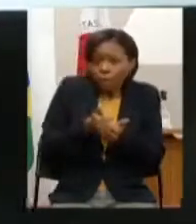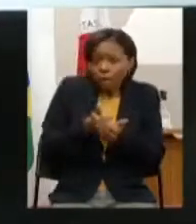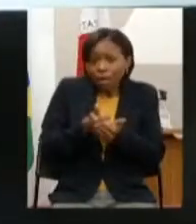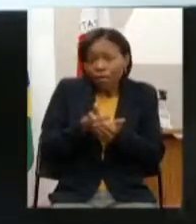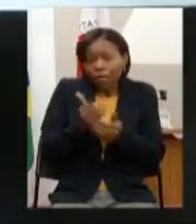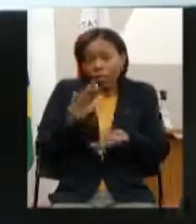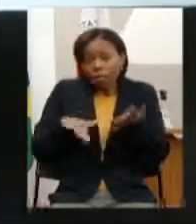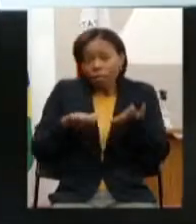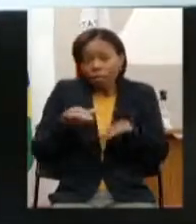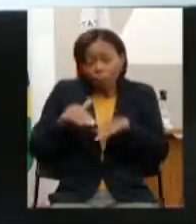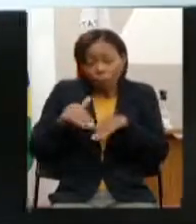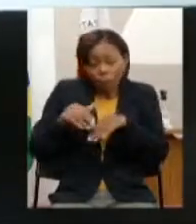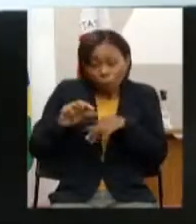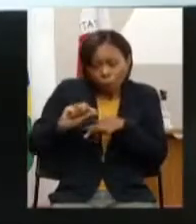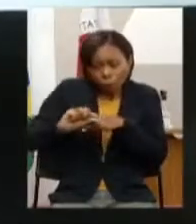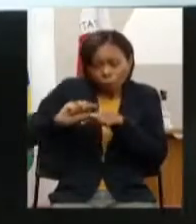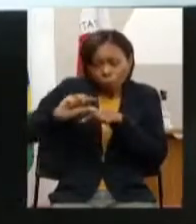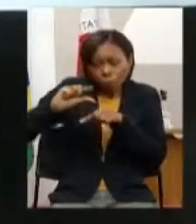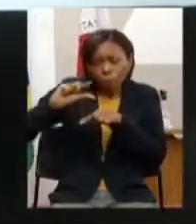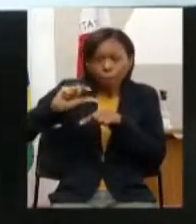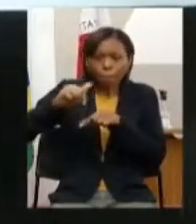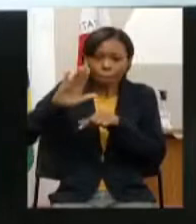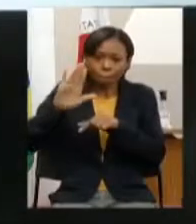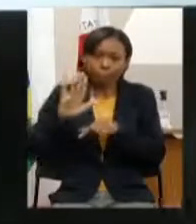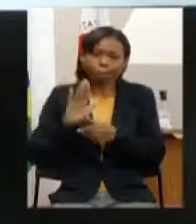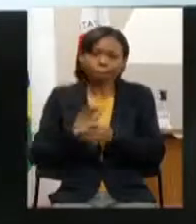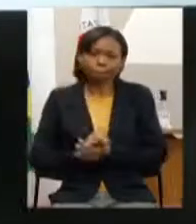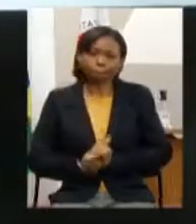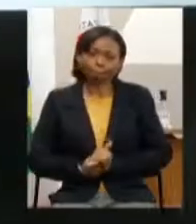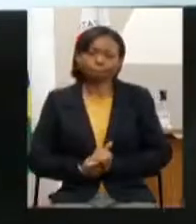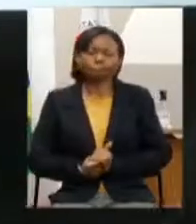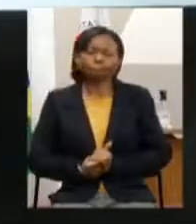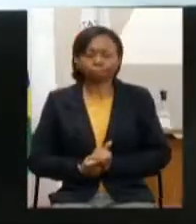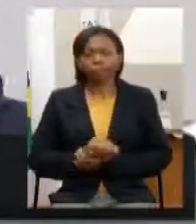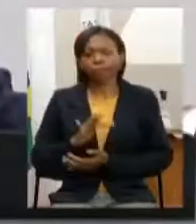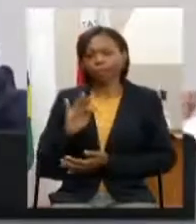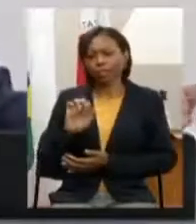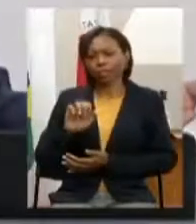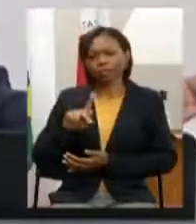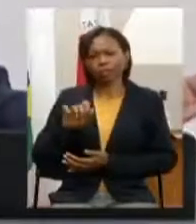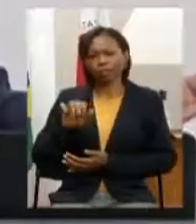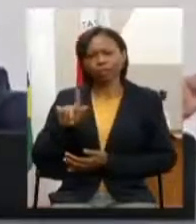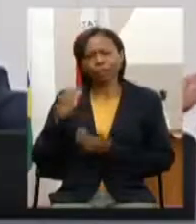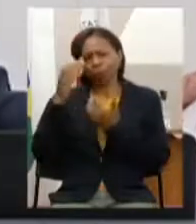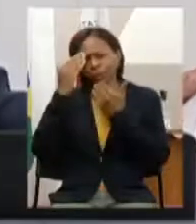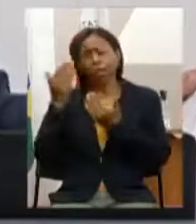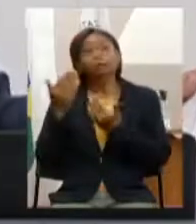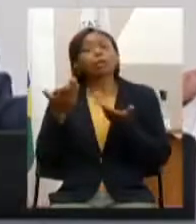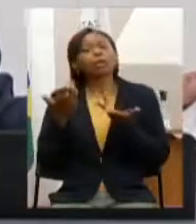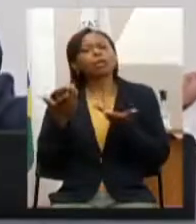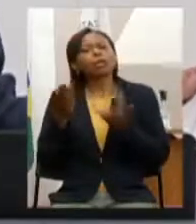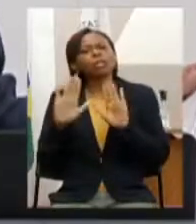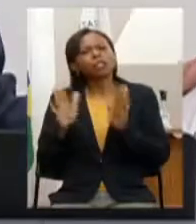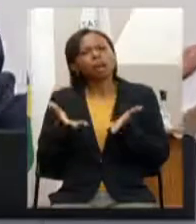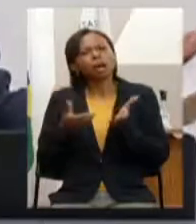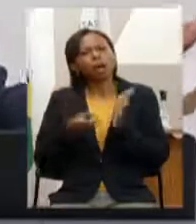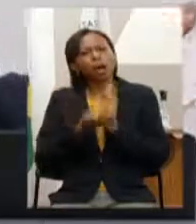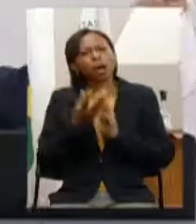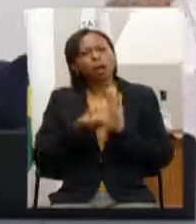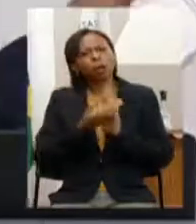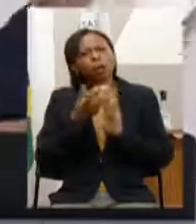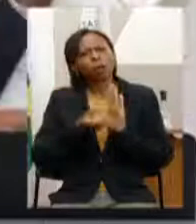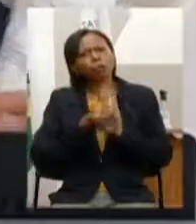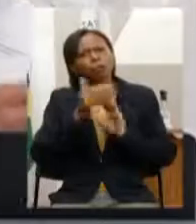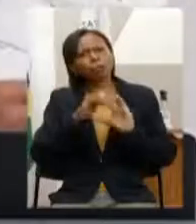até passar um pouquinho esse número muito obrigado Felipe Felipe nós recebemos várias manifestações